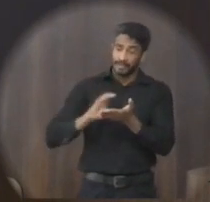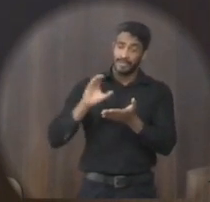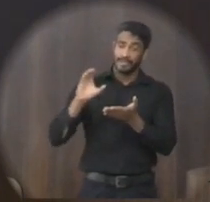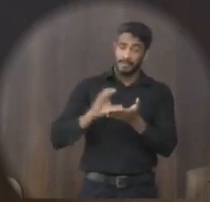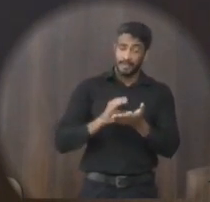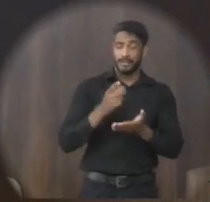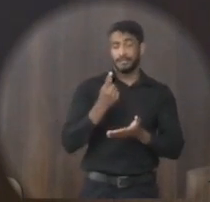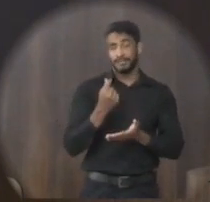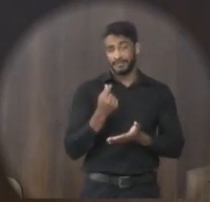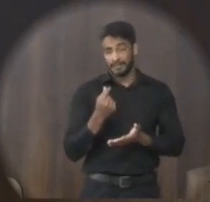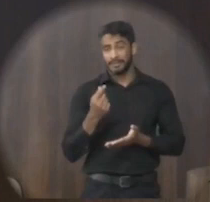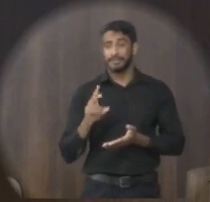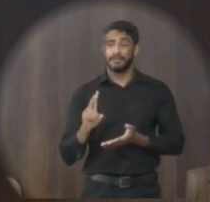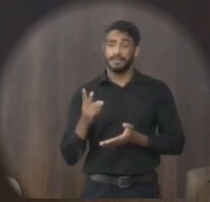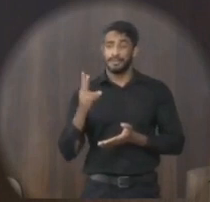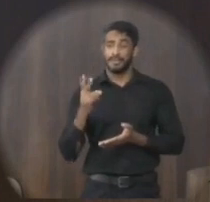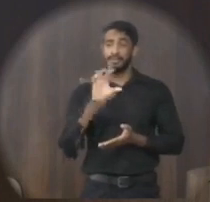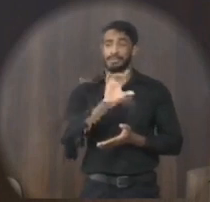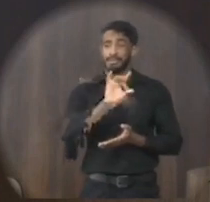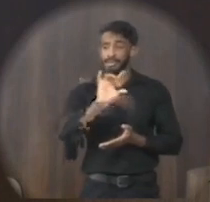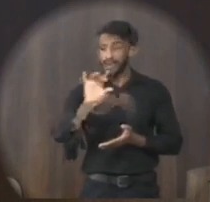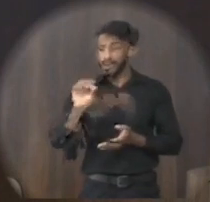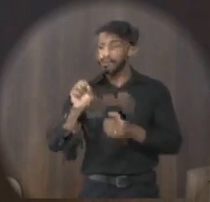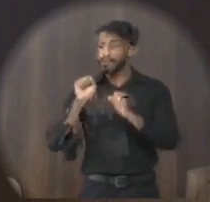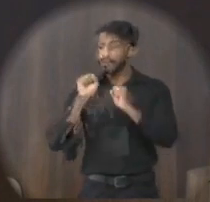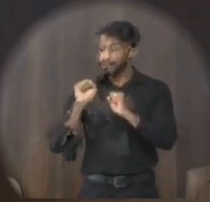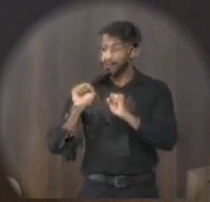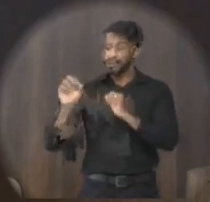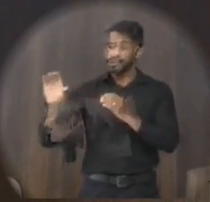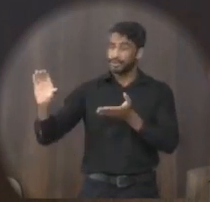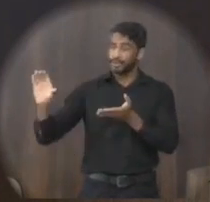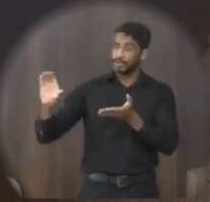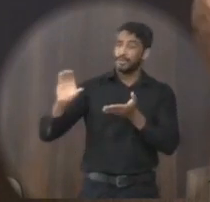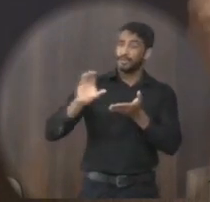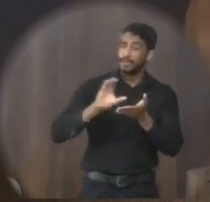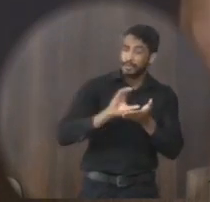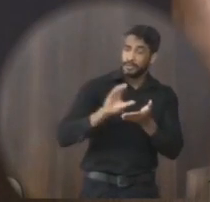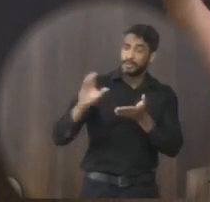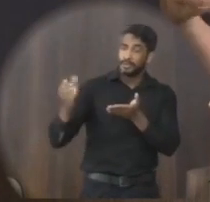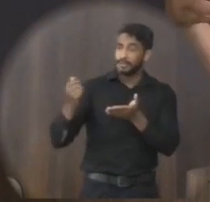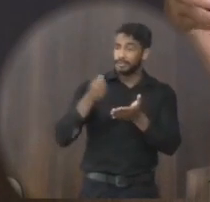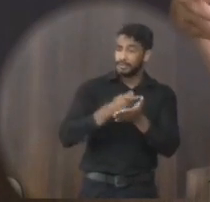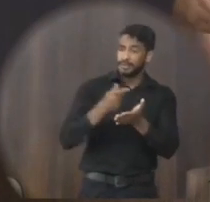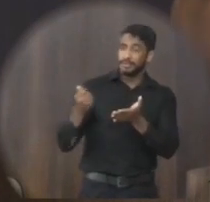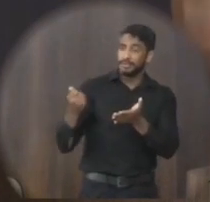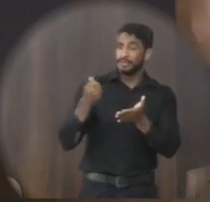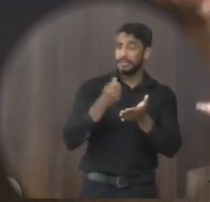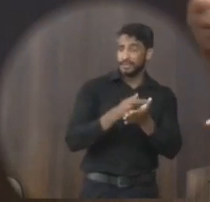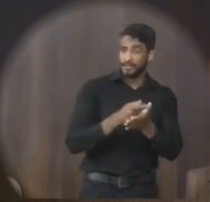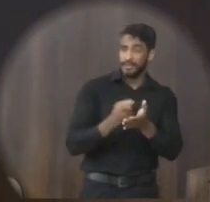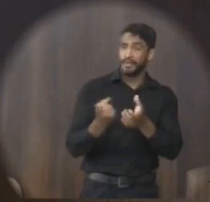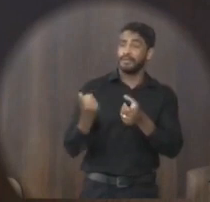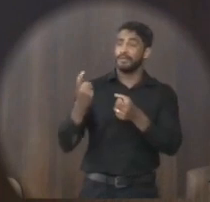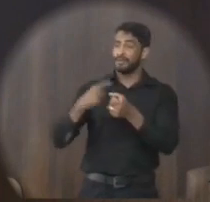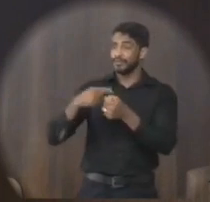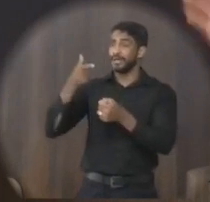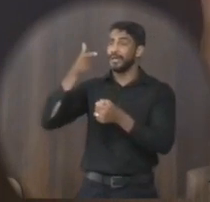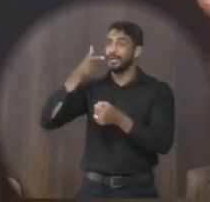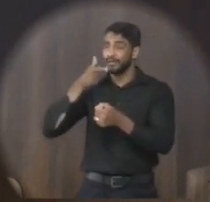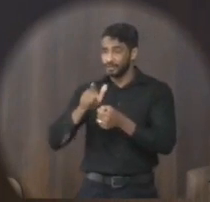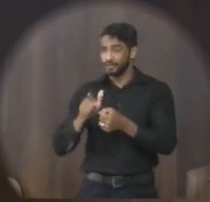até quando vai ver os valores que cada um pode receber para saber se tem que voltar de novo,